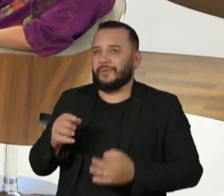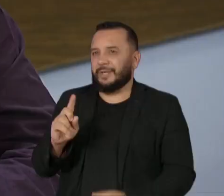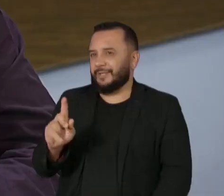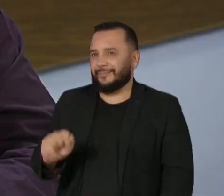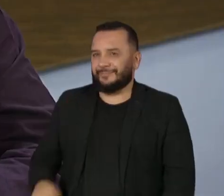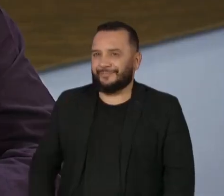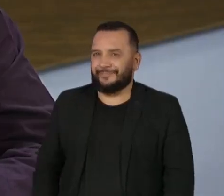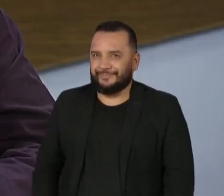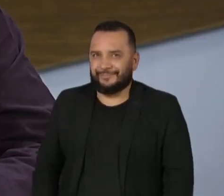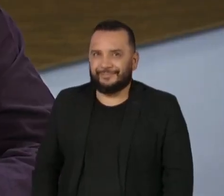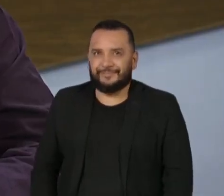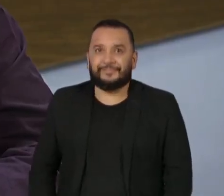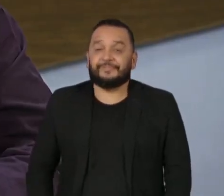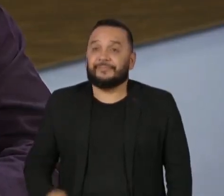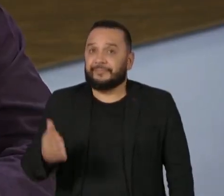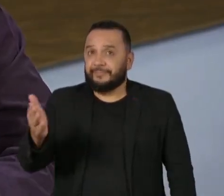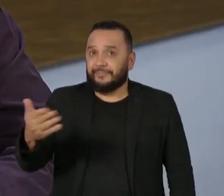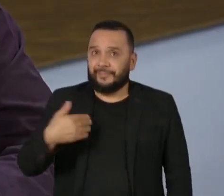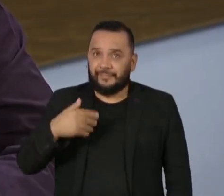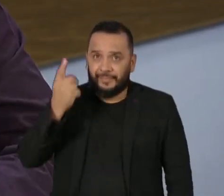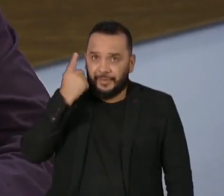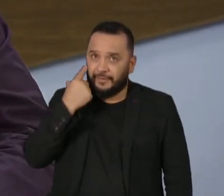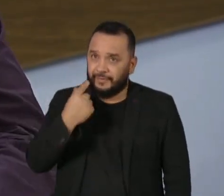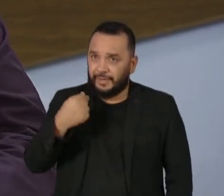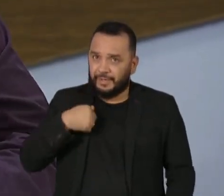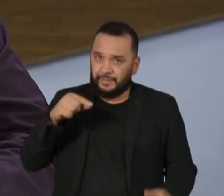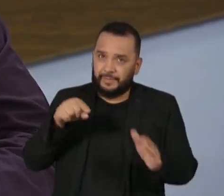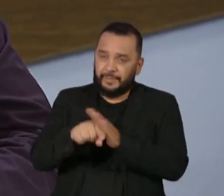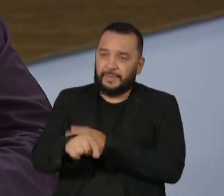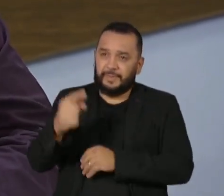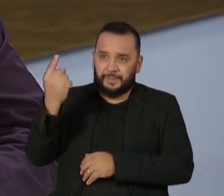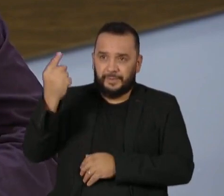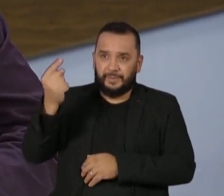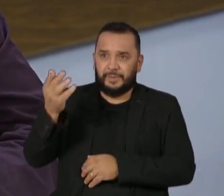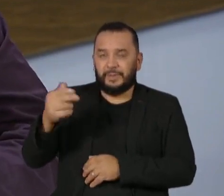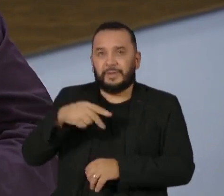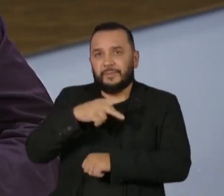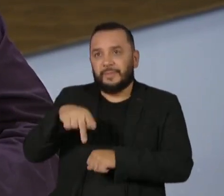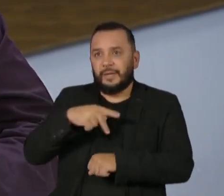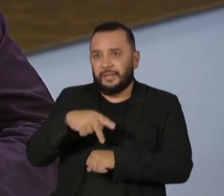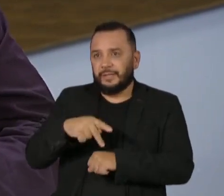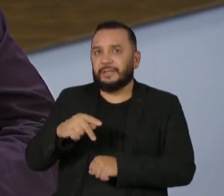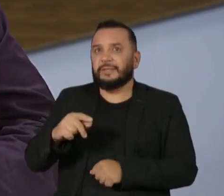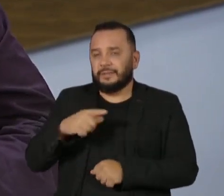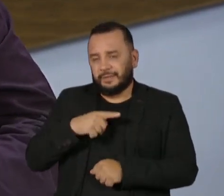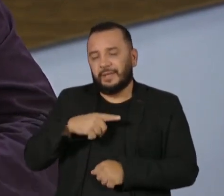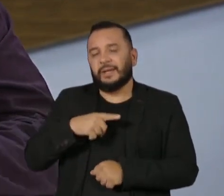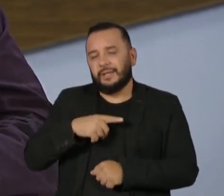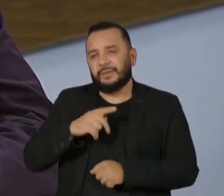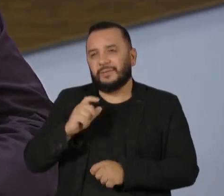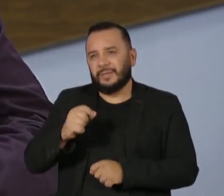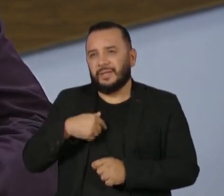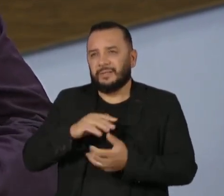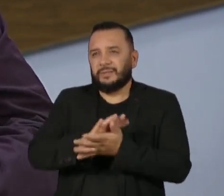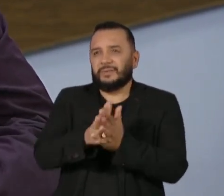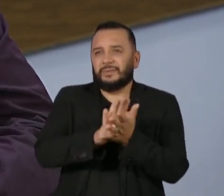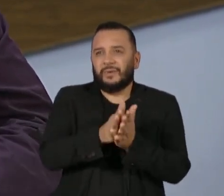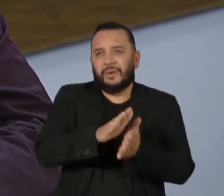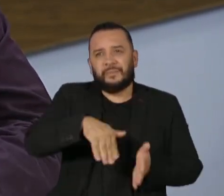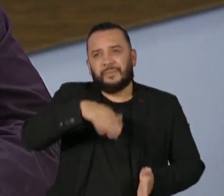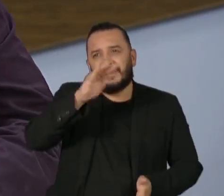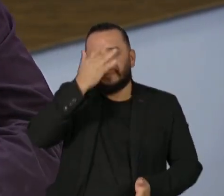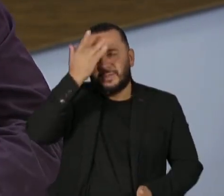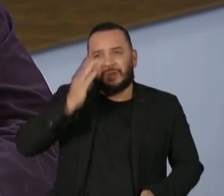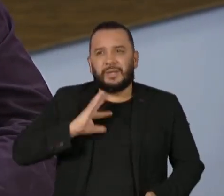Pegando um pouco o gancho da primeira pergunta da Vera, a gente sabe que o Brasil é o país que mais mata pessoas trans no mundo. Um dos motivos